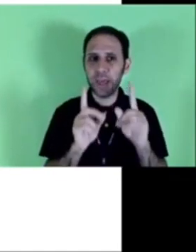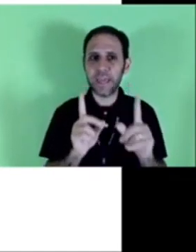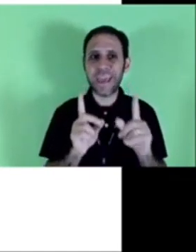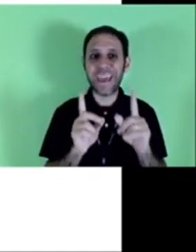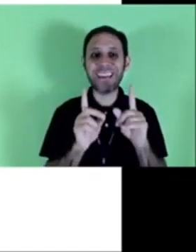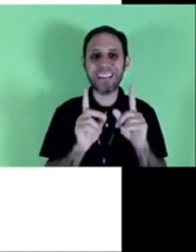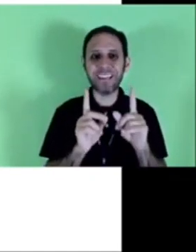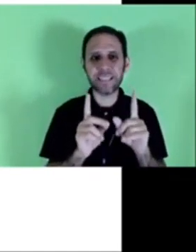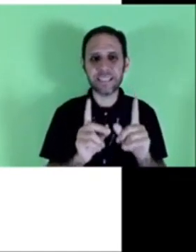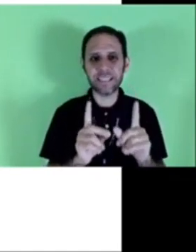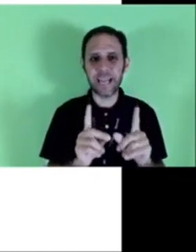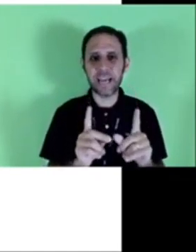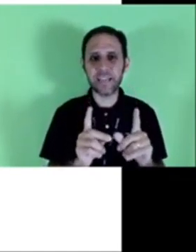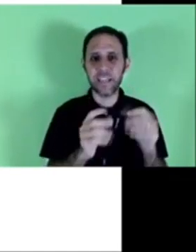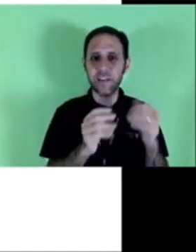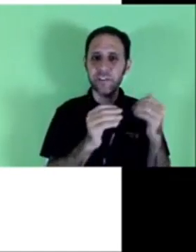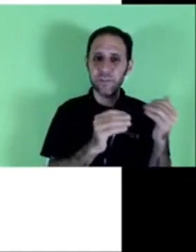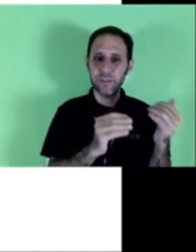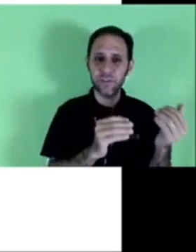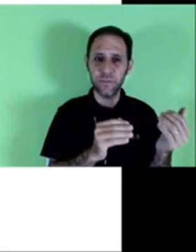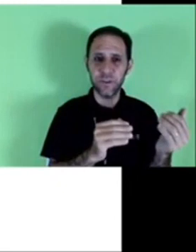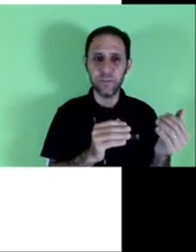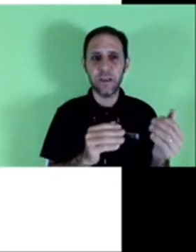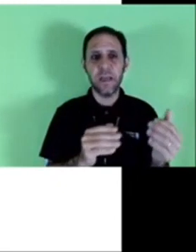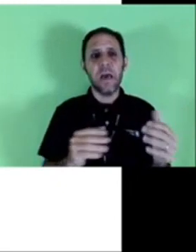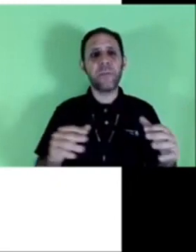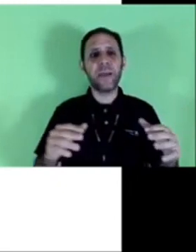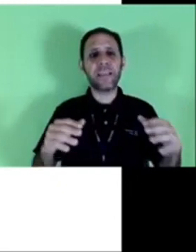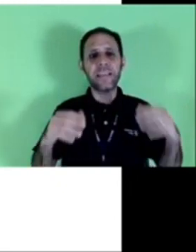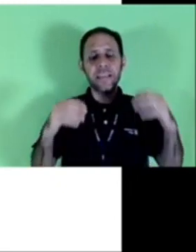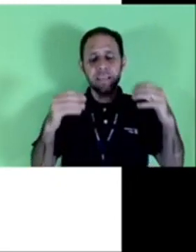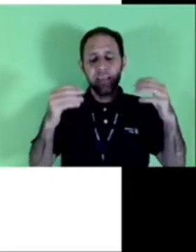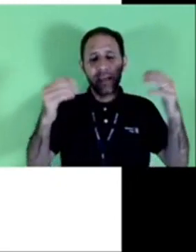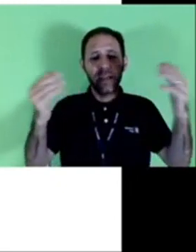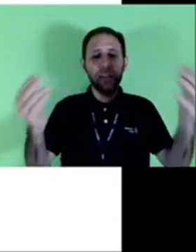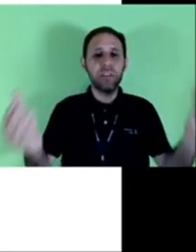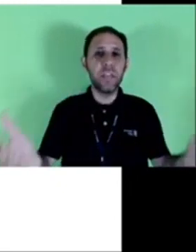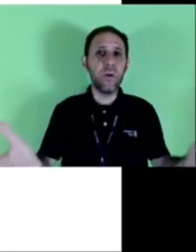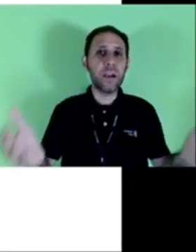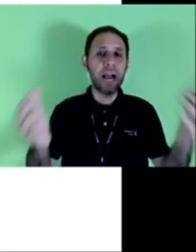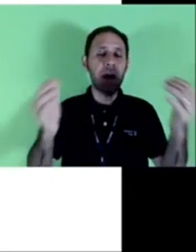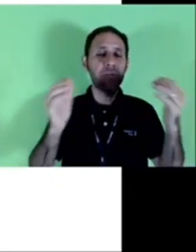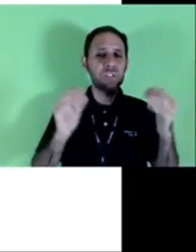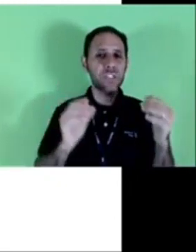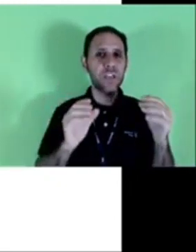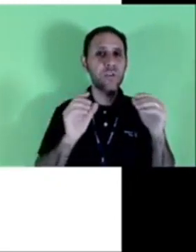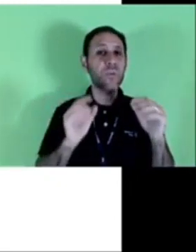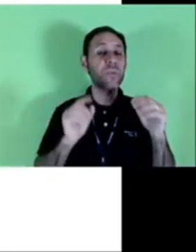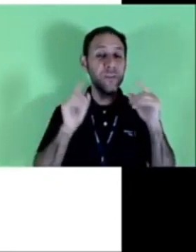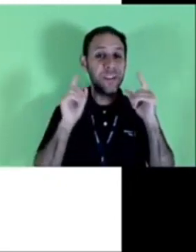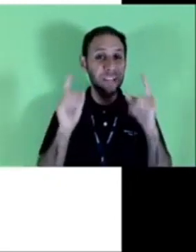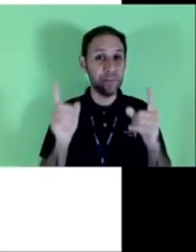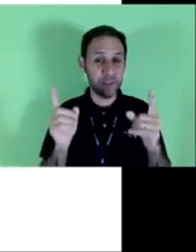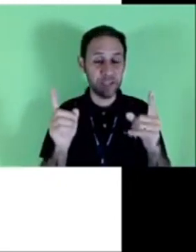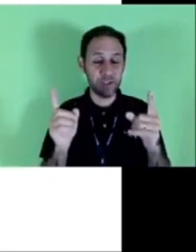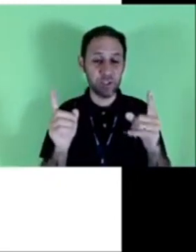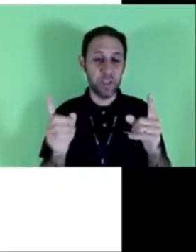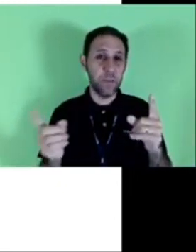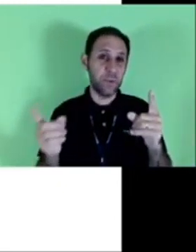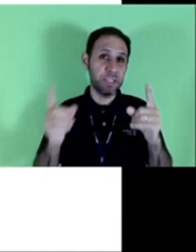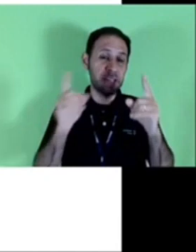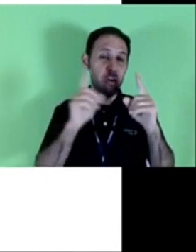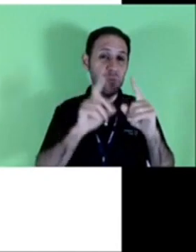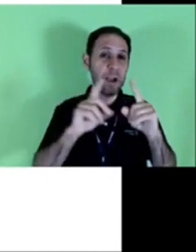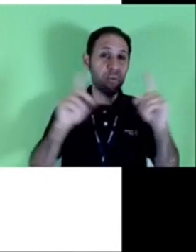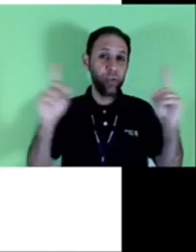Porém, é necessário esse reconhecimento de firma para que não cause nenhum problema lá na frente.